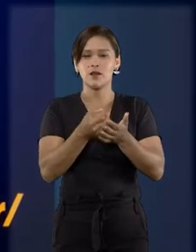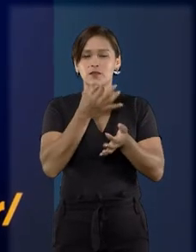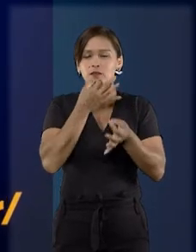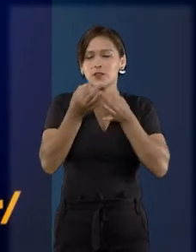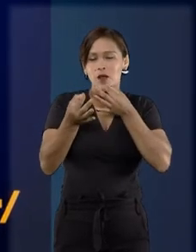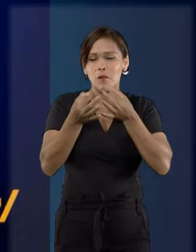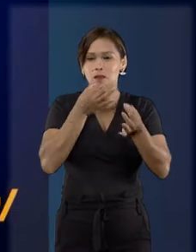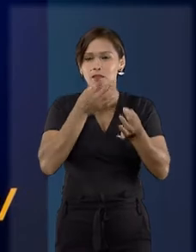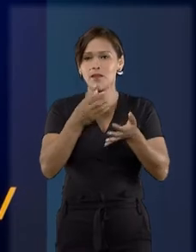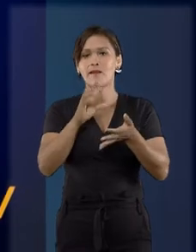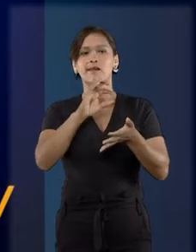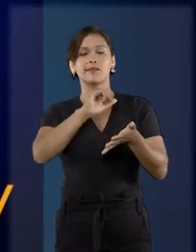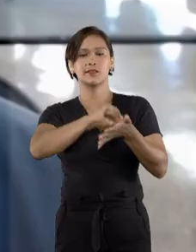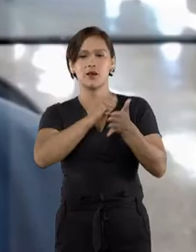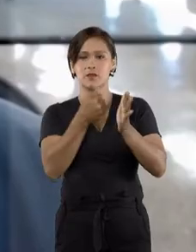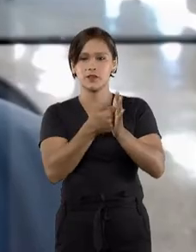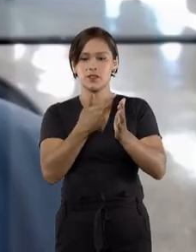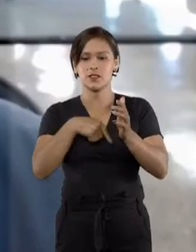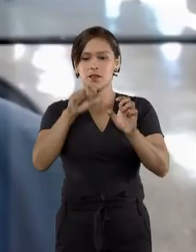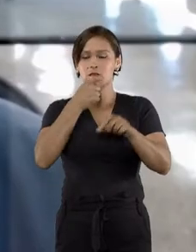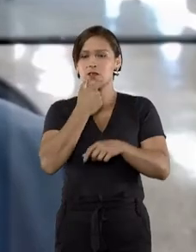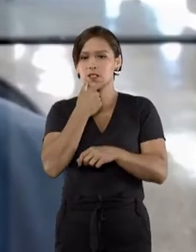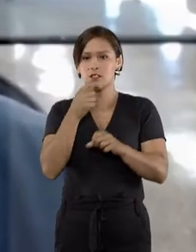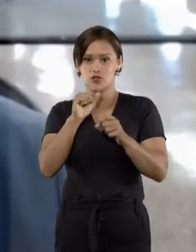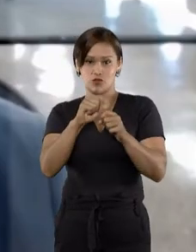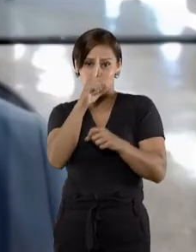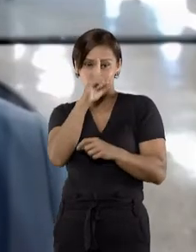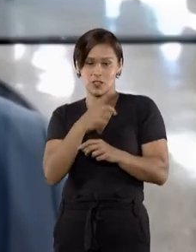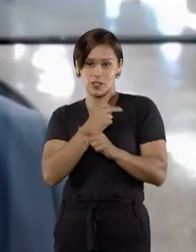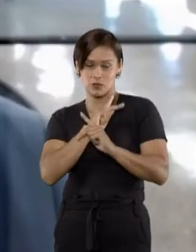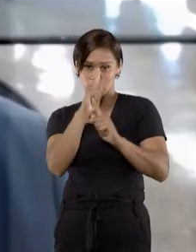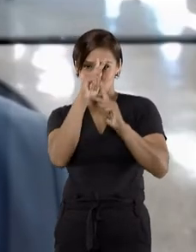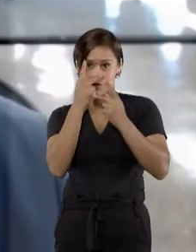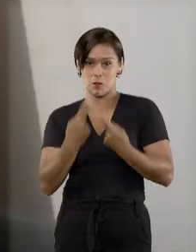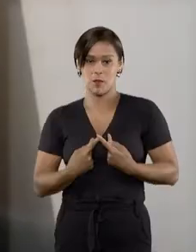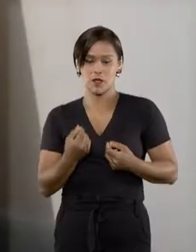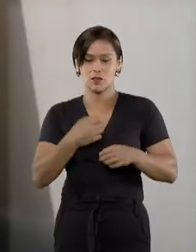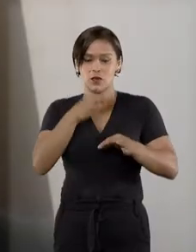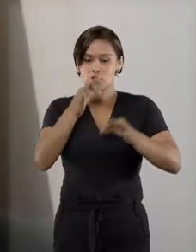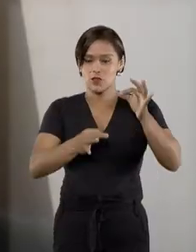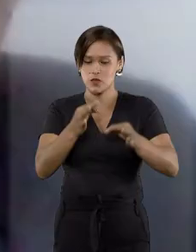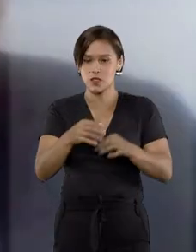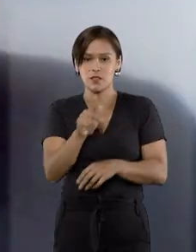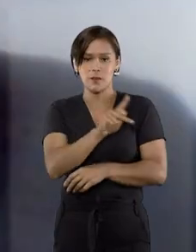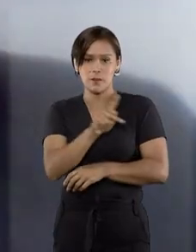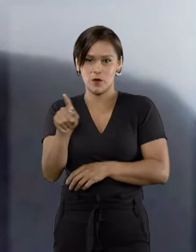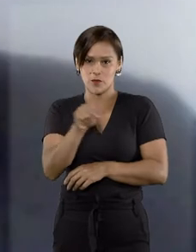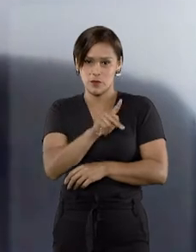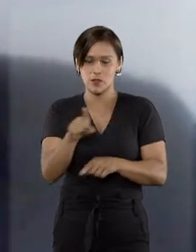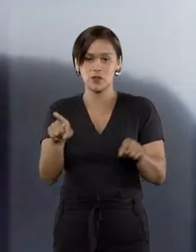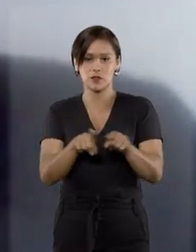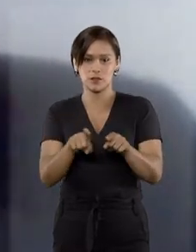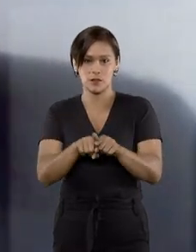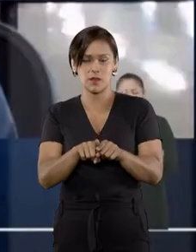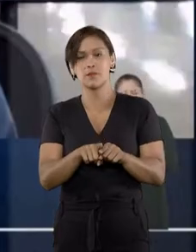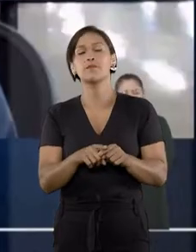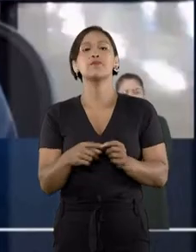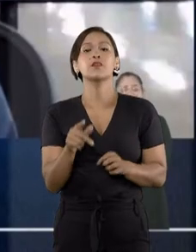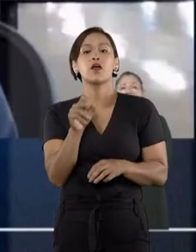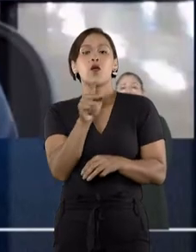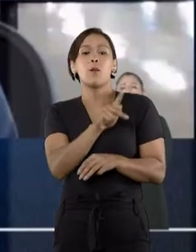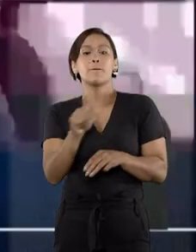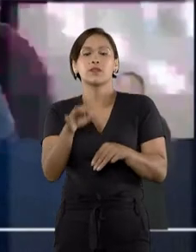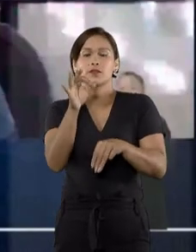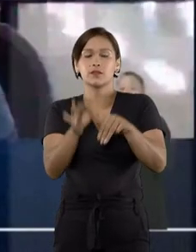Convenção Americana de Direitos Humanos contou com a presença dos ministros do STJ, juristas e professores do direito. O